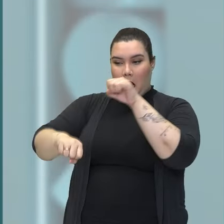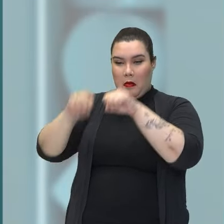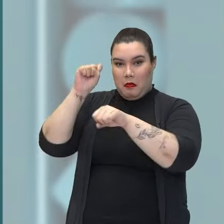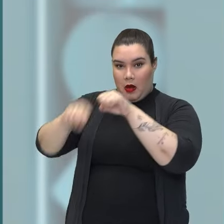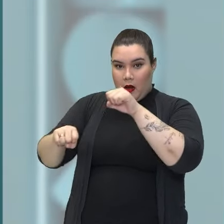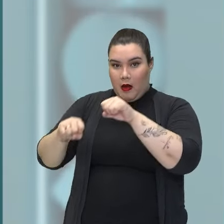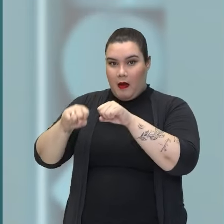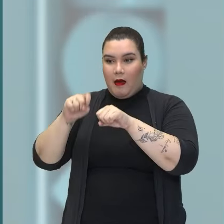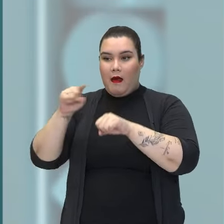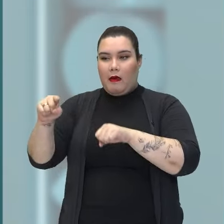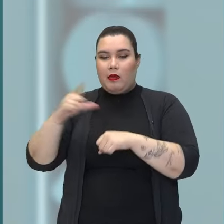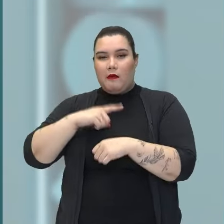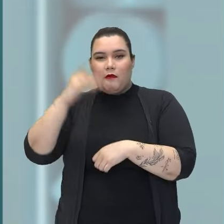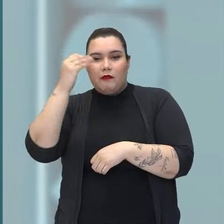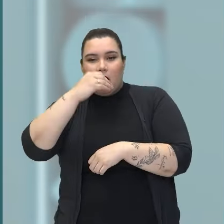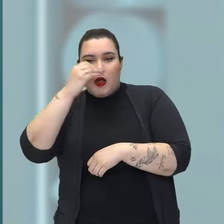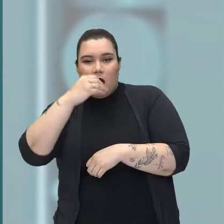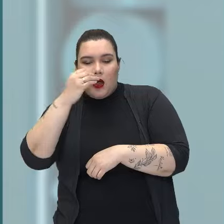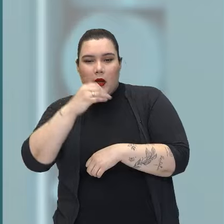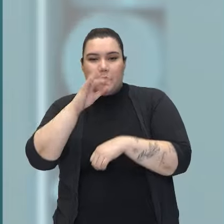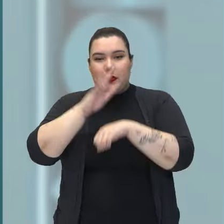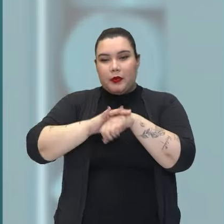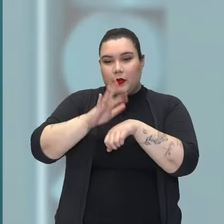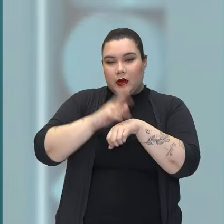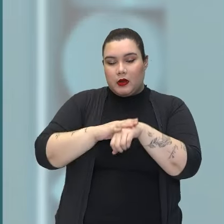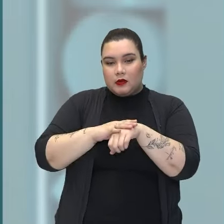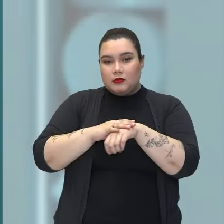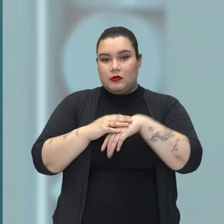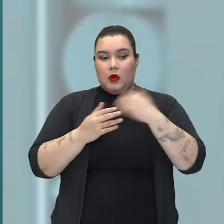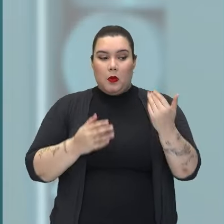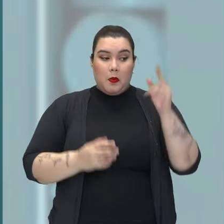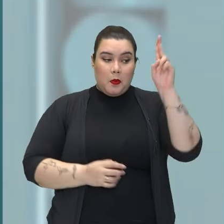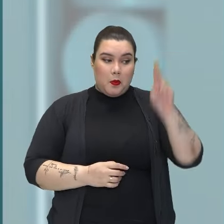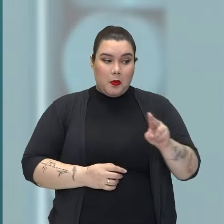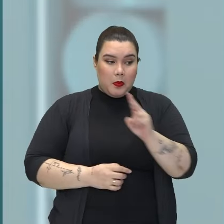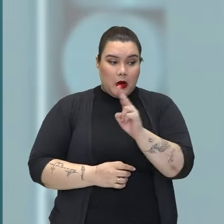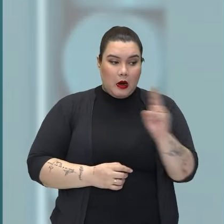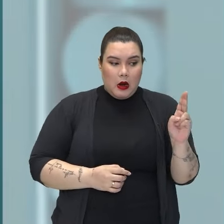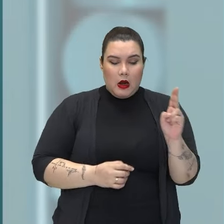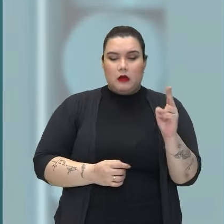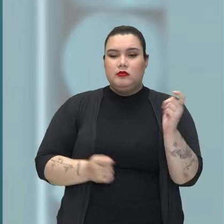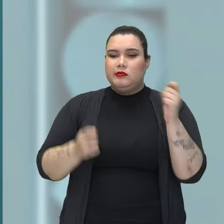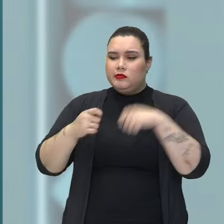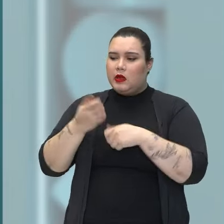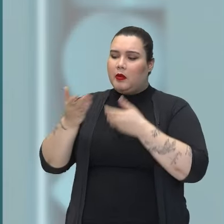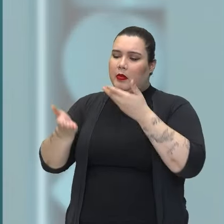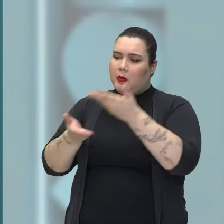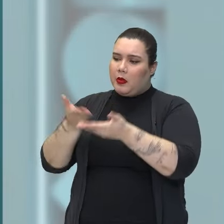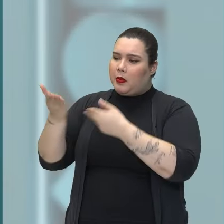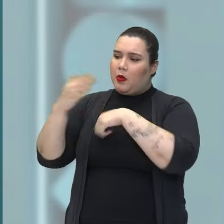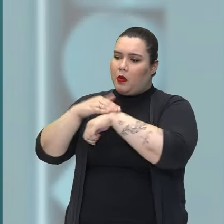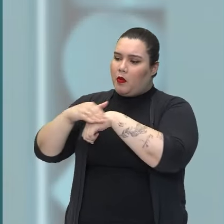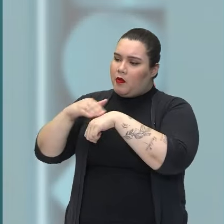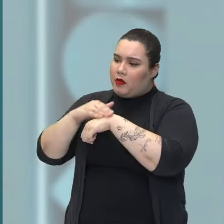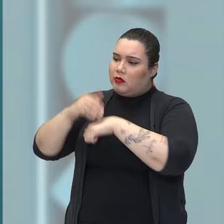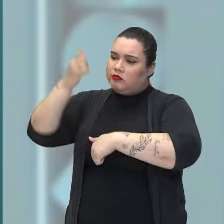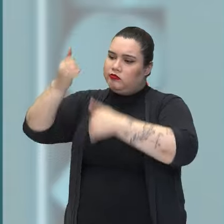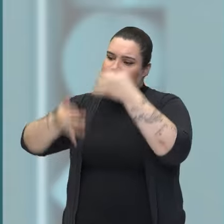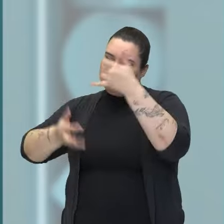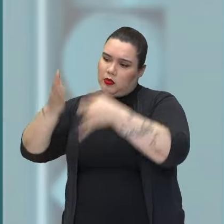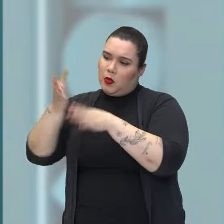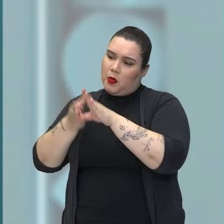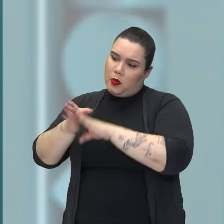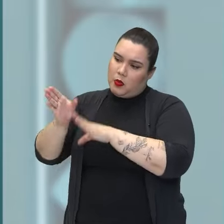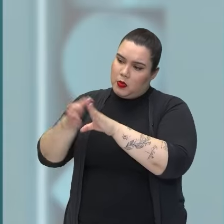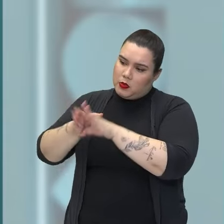ele estava ali debilitado. E o padre consegue ali, na conversa, convencer, fazer com que ele tenha